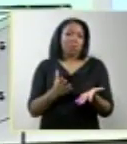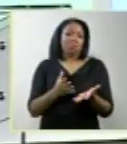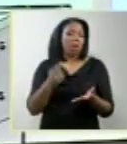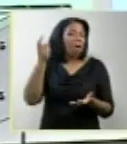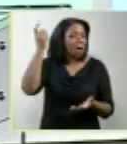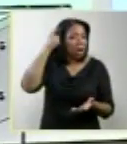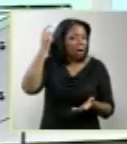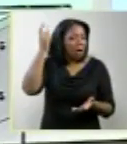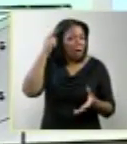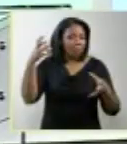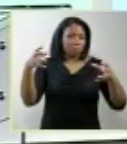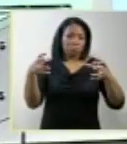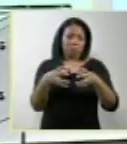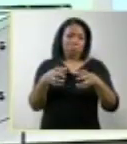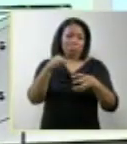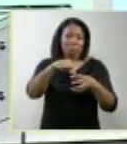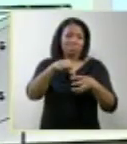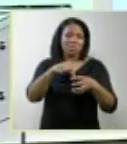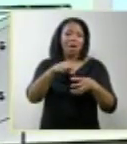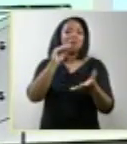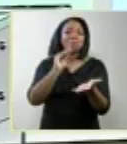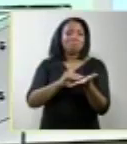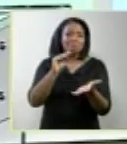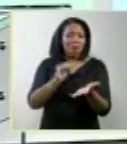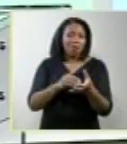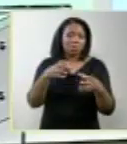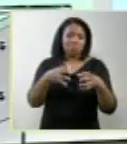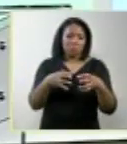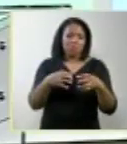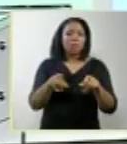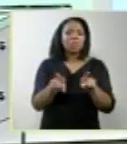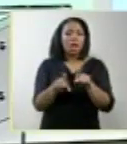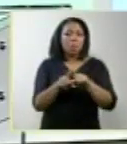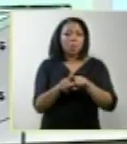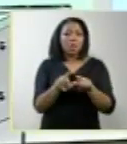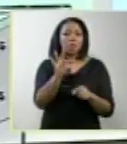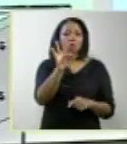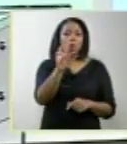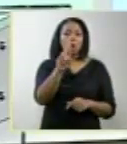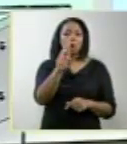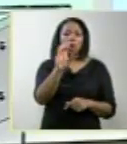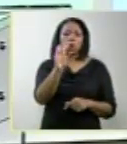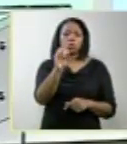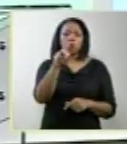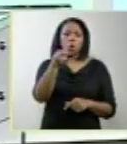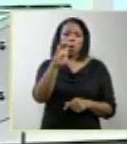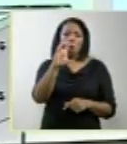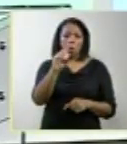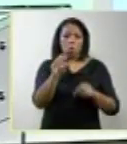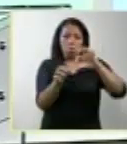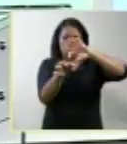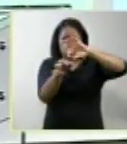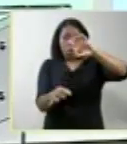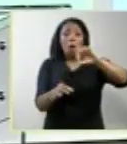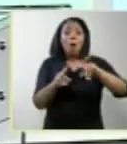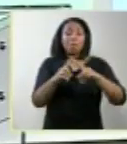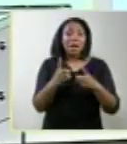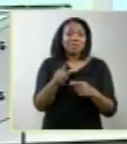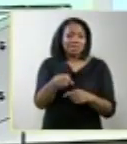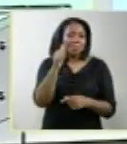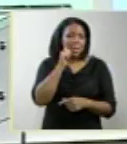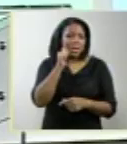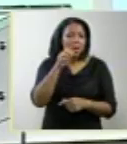calota craniana, ausência de cerebelo, e um truco cerebral rudimentar, e a Marcela apresentava uma formação